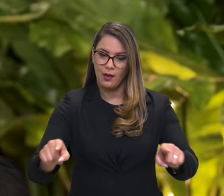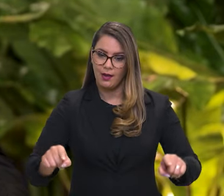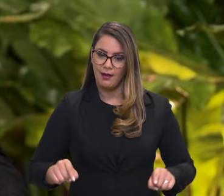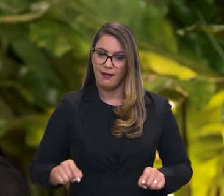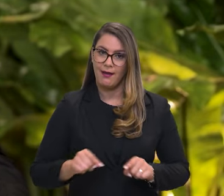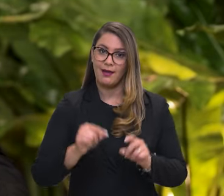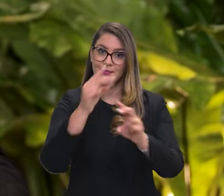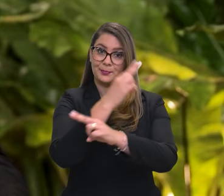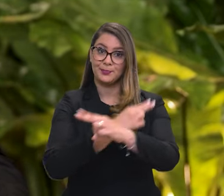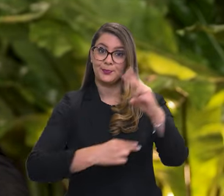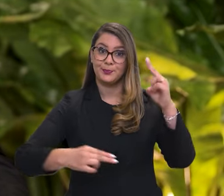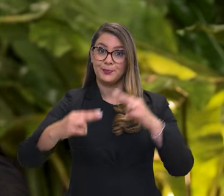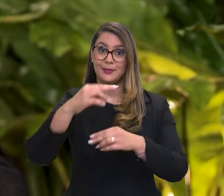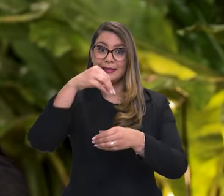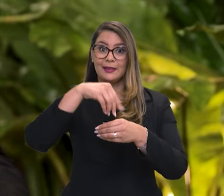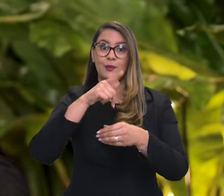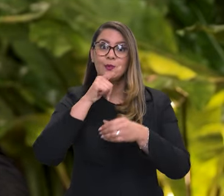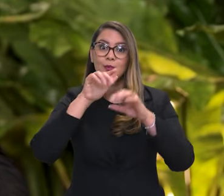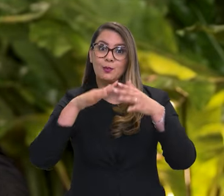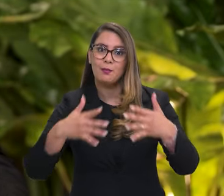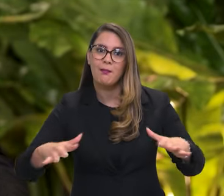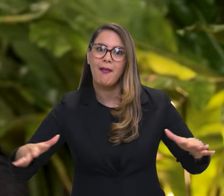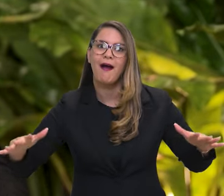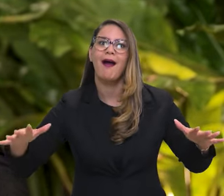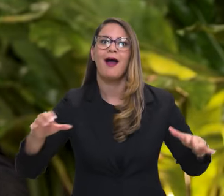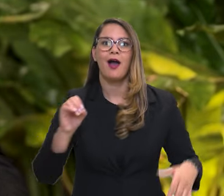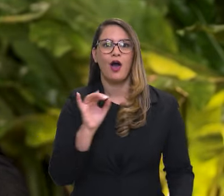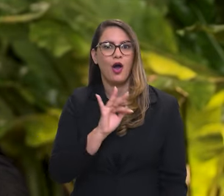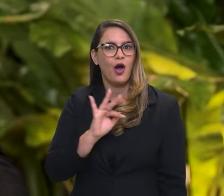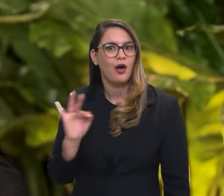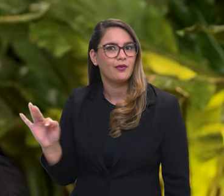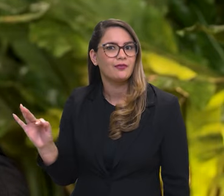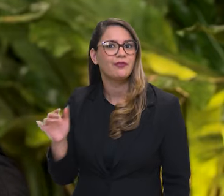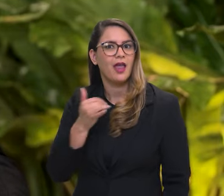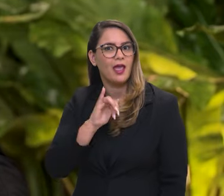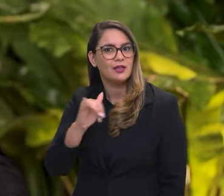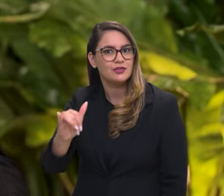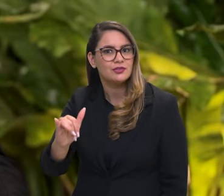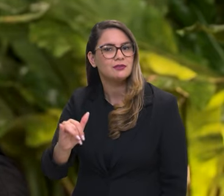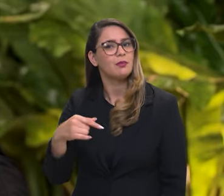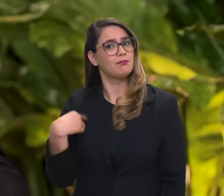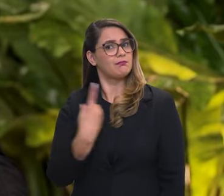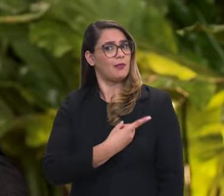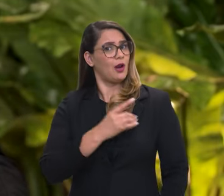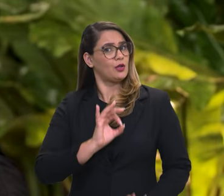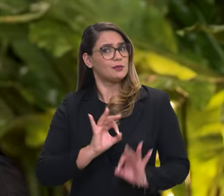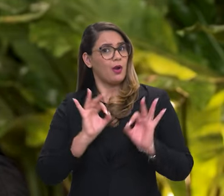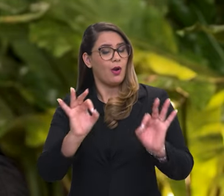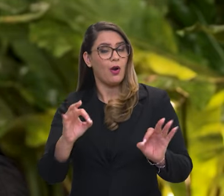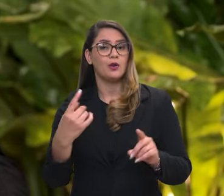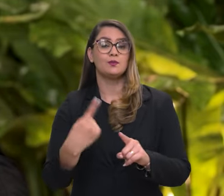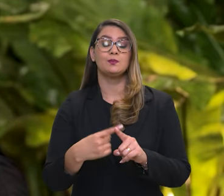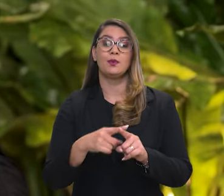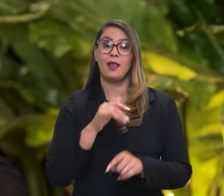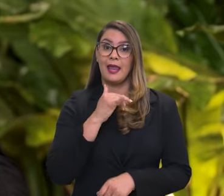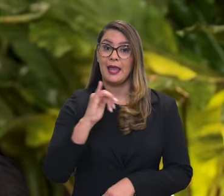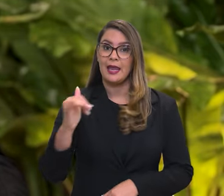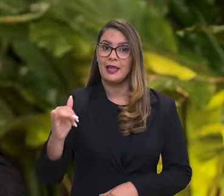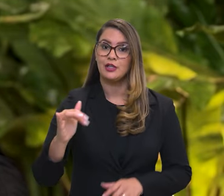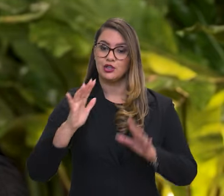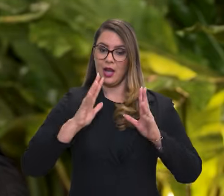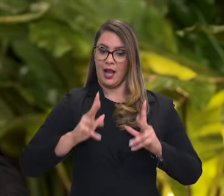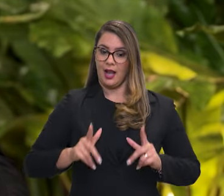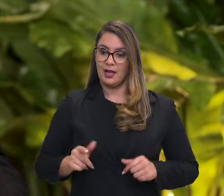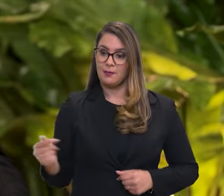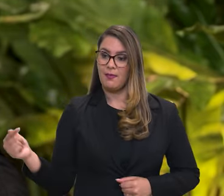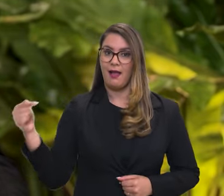eólicos em alto mar, energia eólica offshore. Então, isso, para nós, é muito bacana, porque a